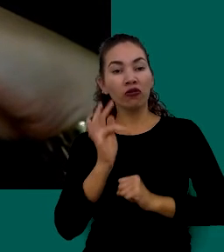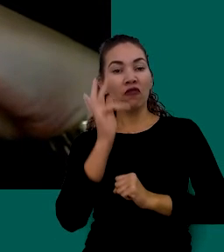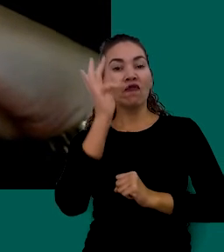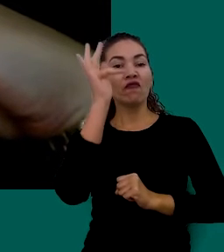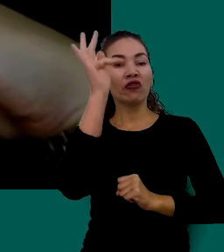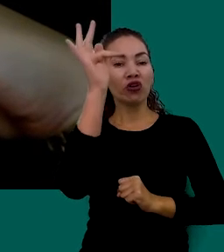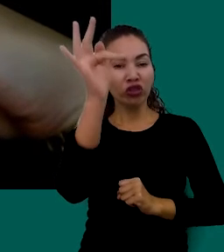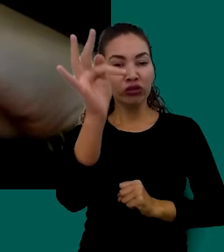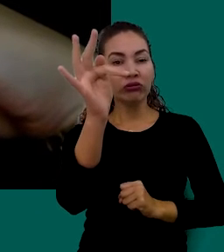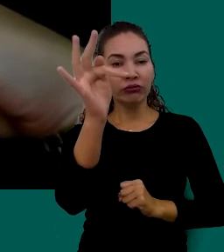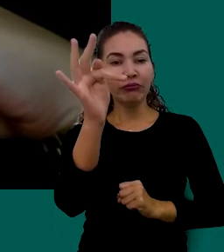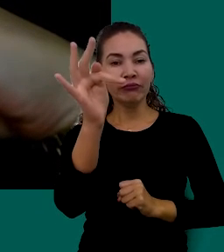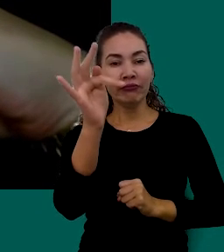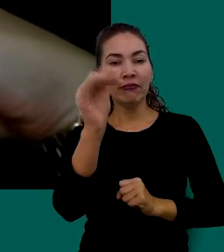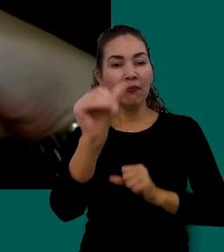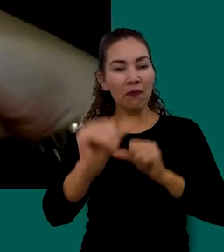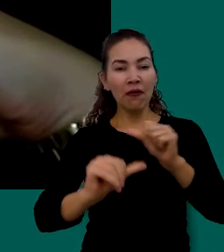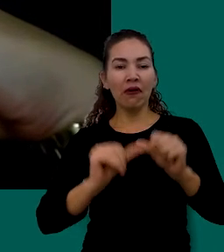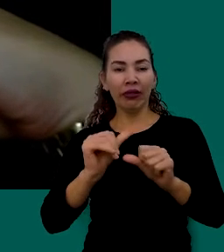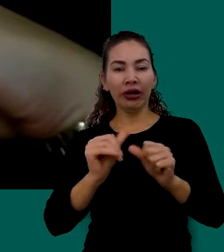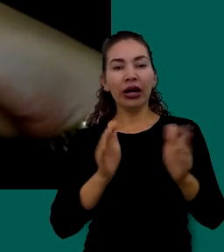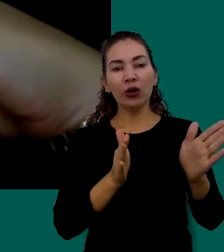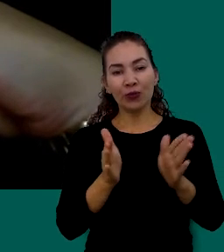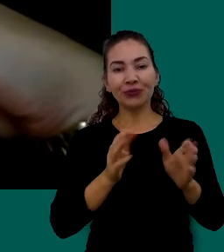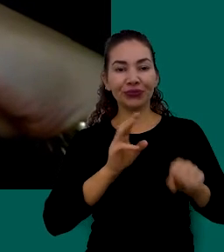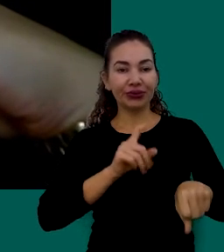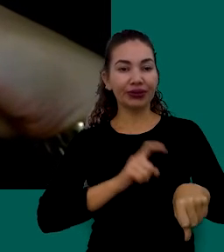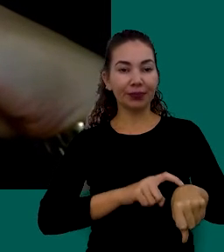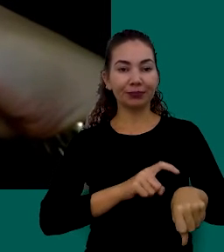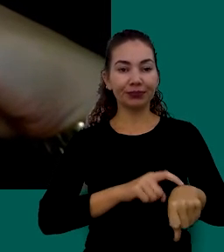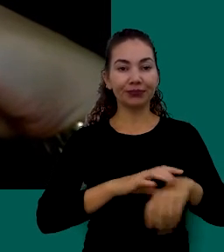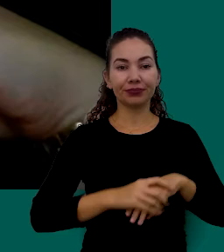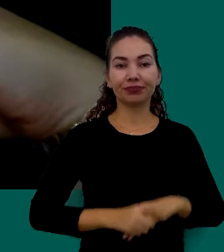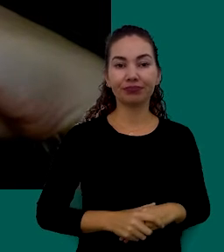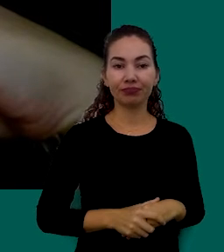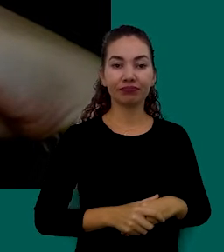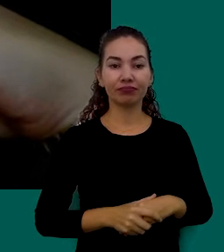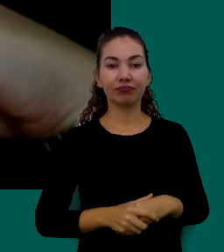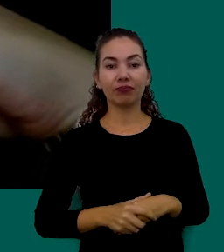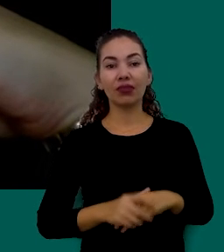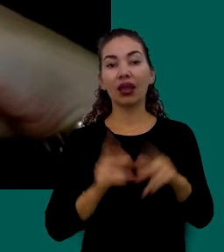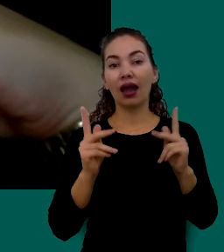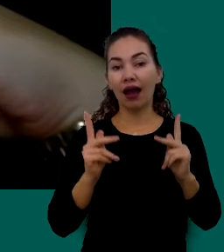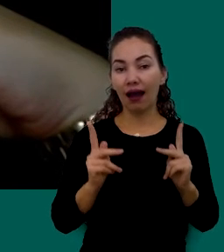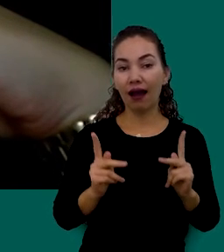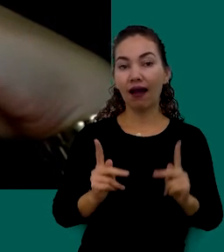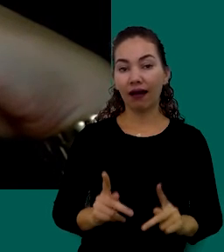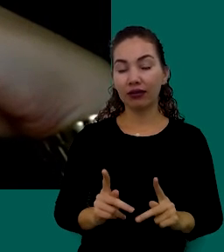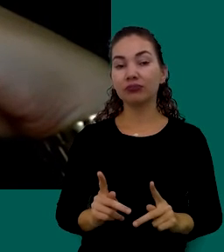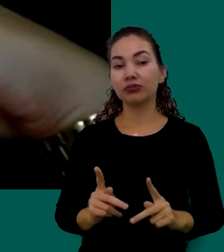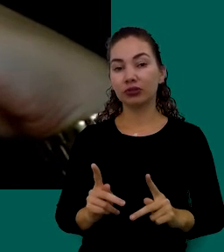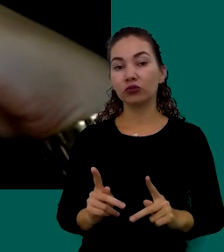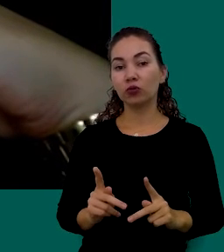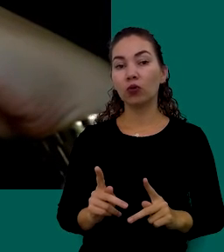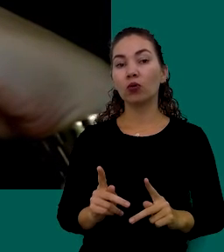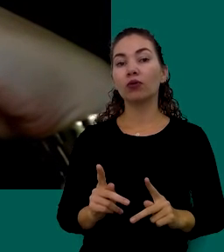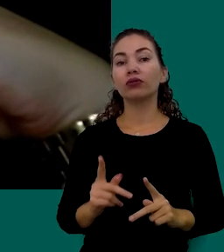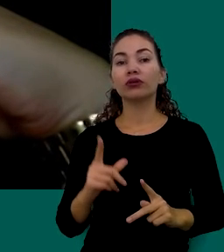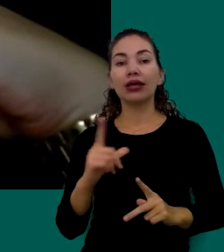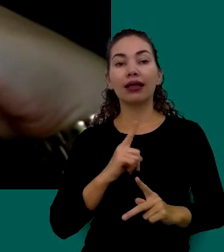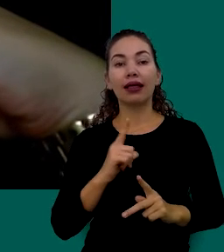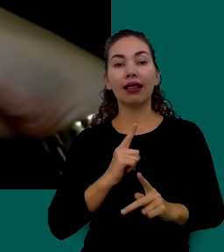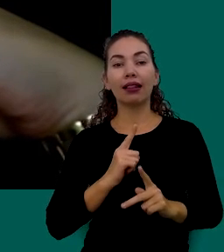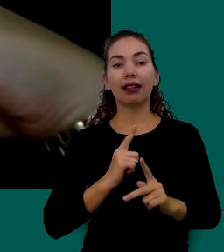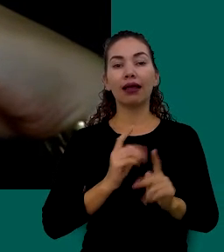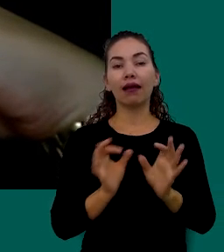Frutos Com O Passar Do Tempo As Pessoas Elas Costumam Ter Dificuldade Em Fazer Planos De